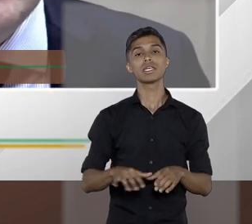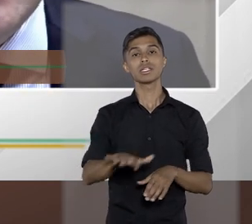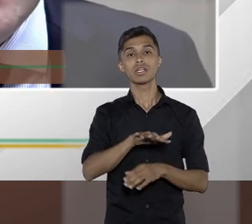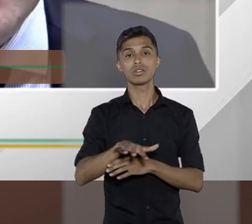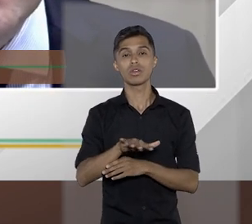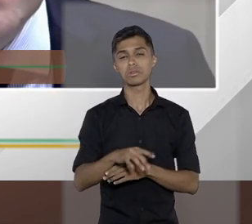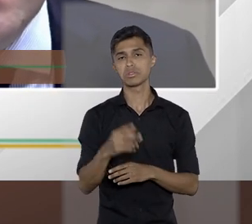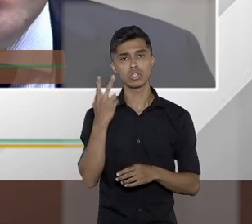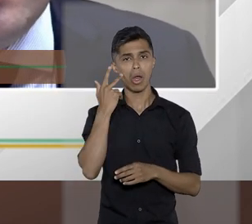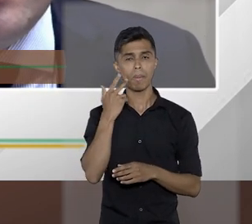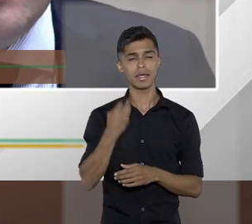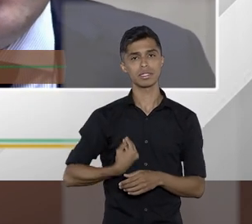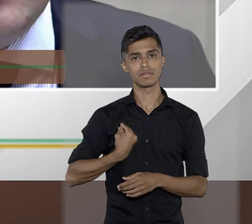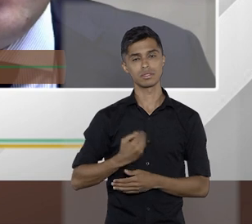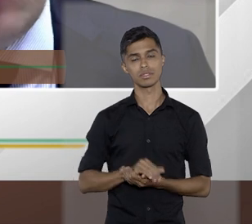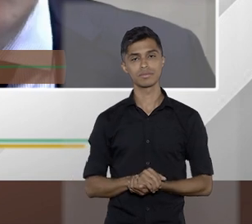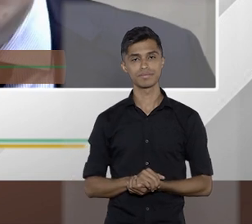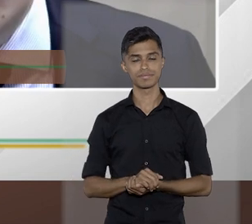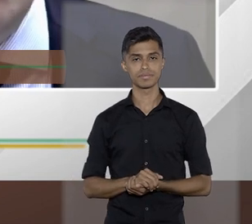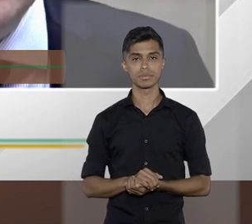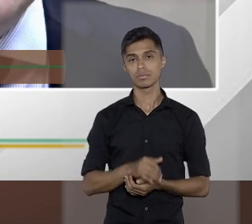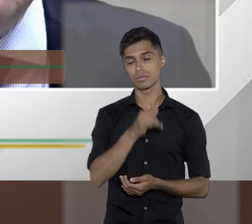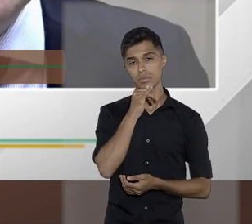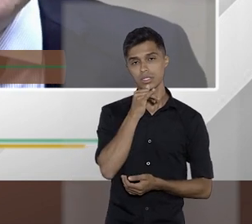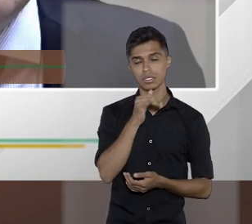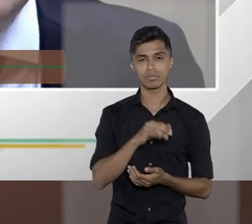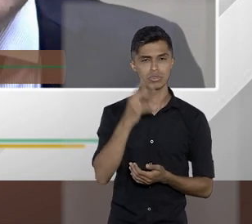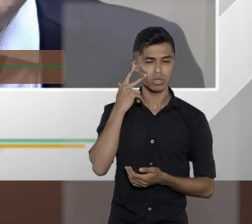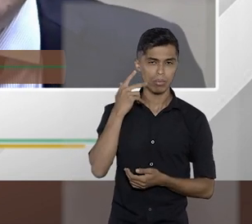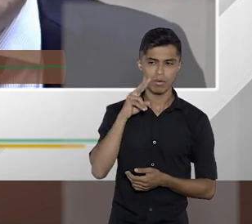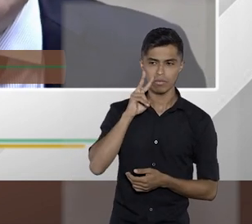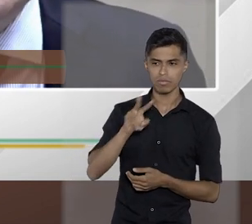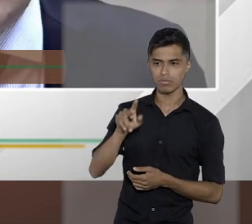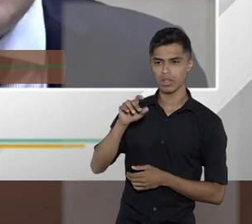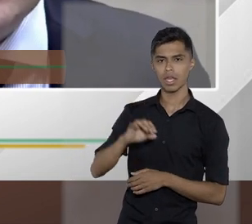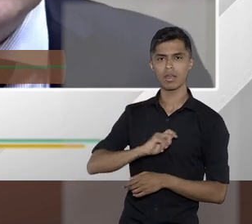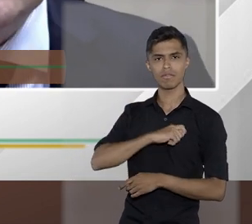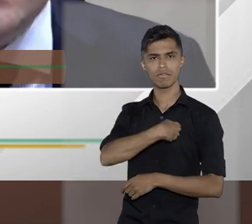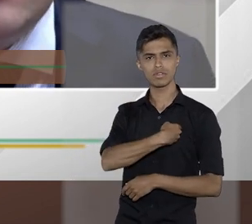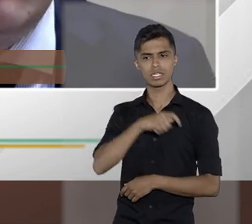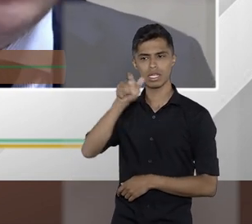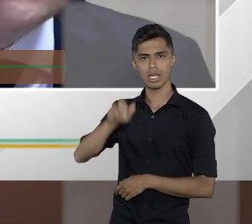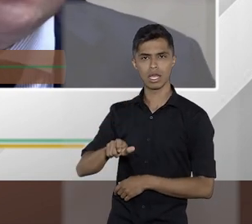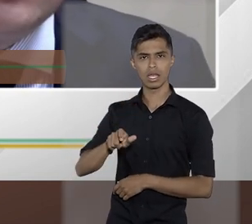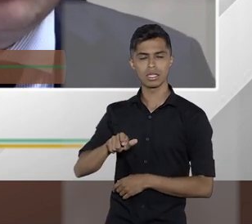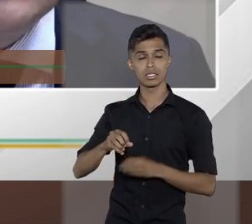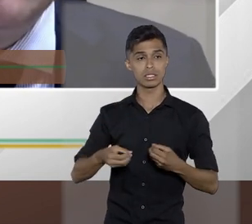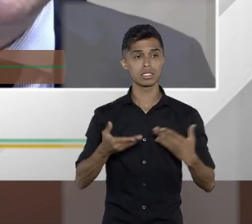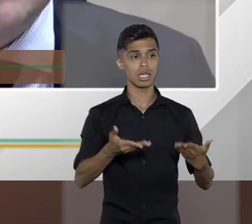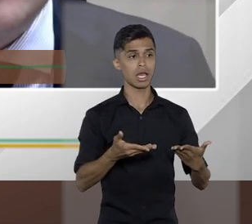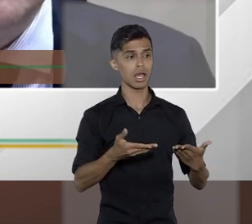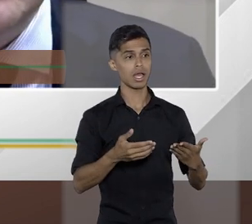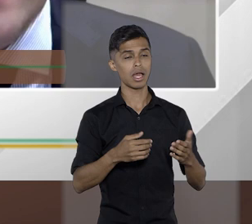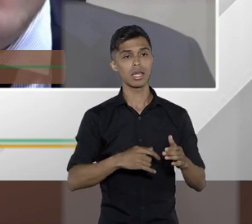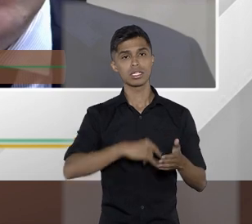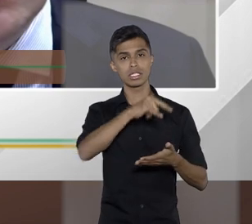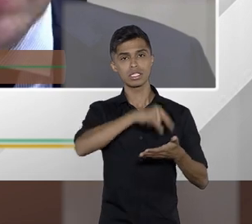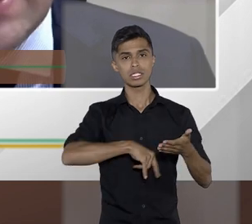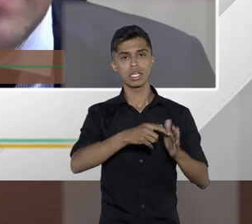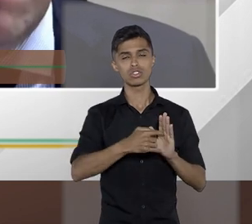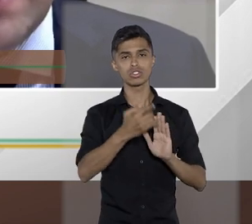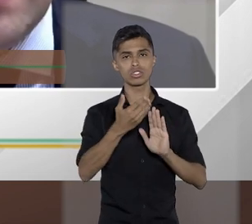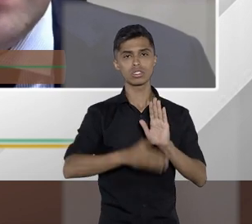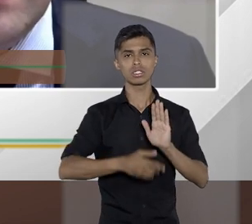situações corriqueiras. É comum, por exemplo, você ver fiscais fornecendo, por exemplo, extrato de